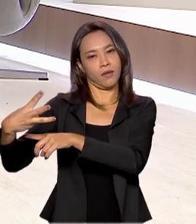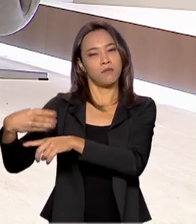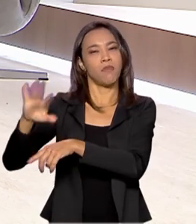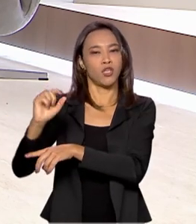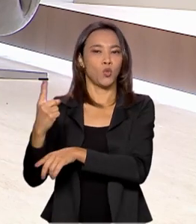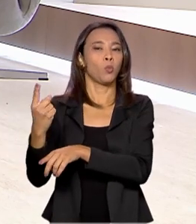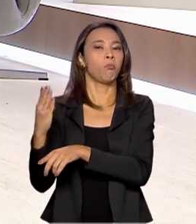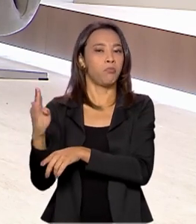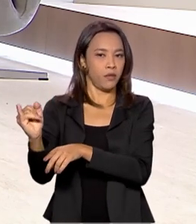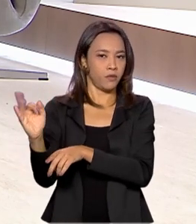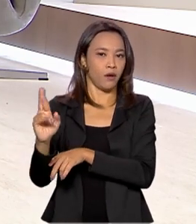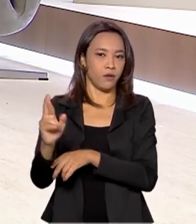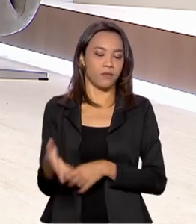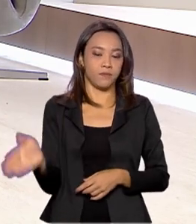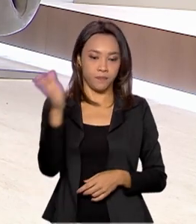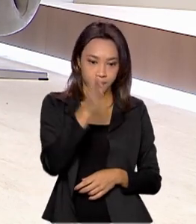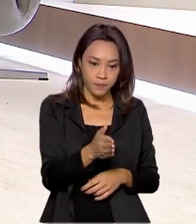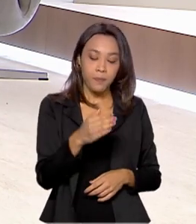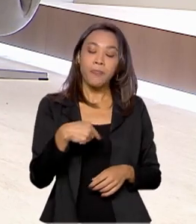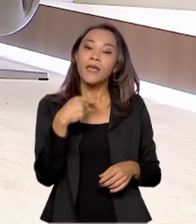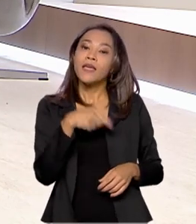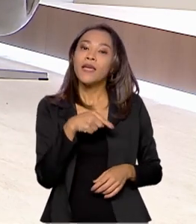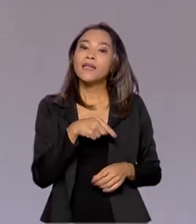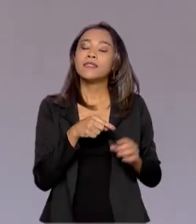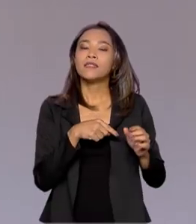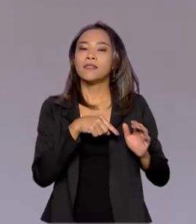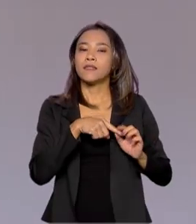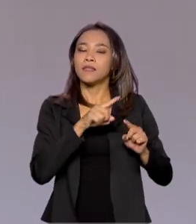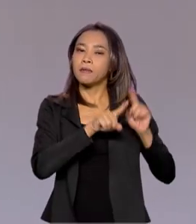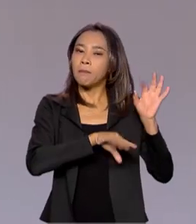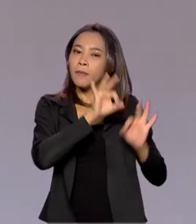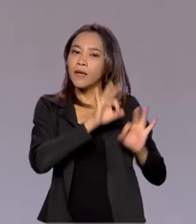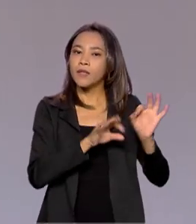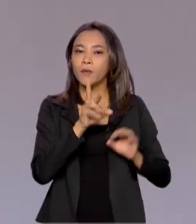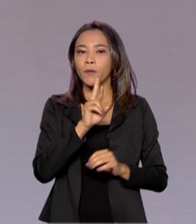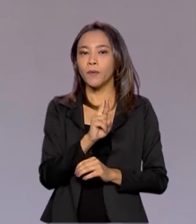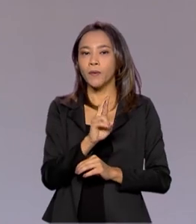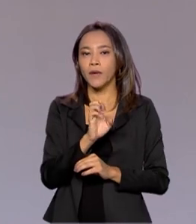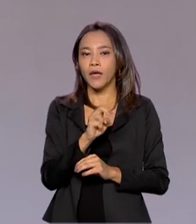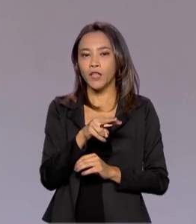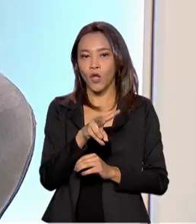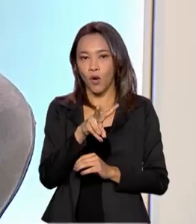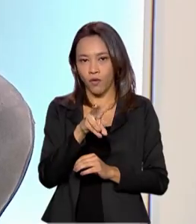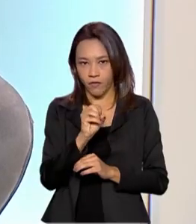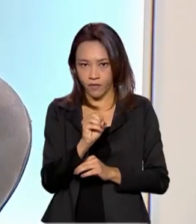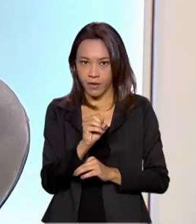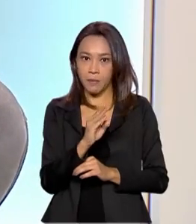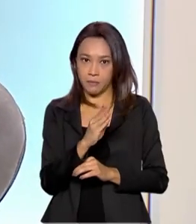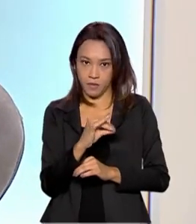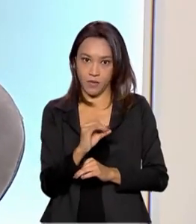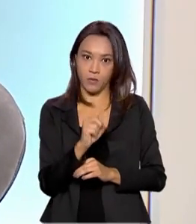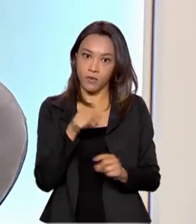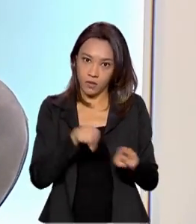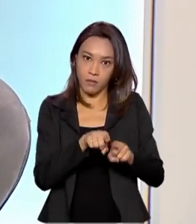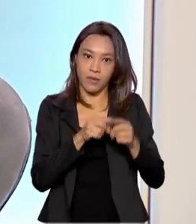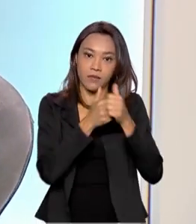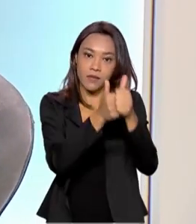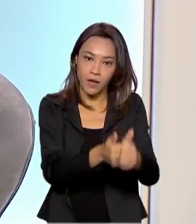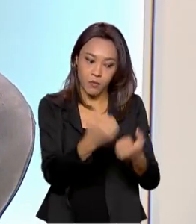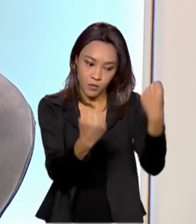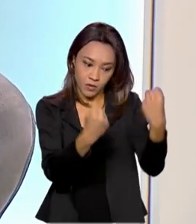reais. E o Renovabil estabelece uma interface com a produção industrial da frota de veículos também? Paulo, não